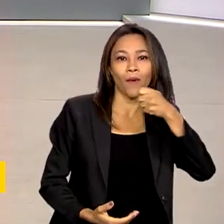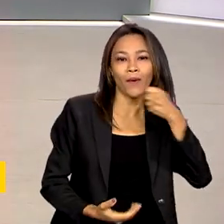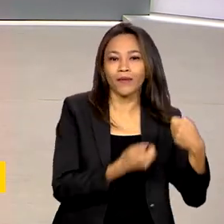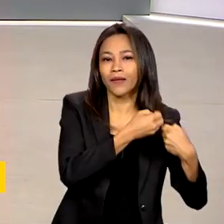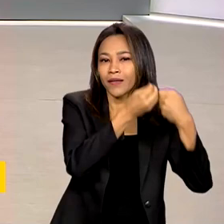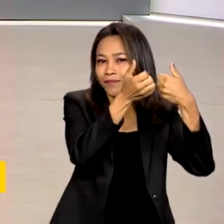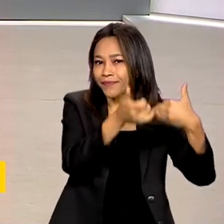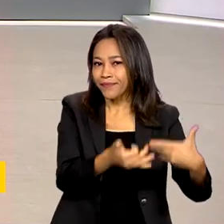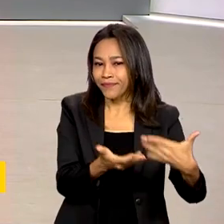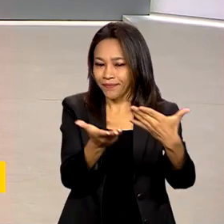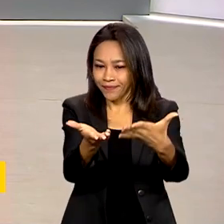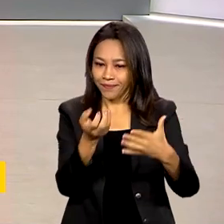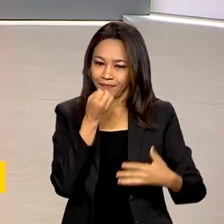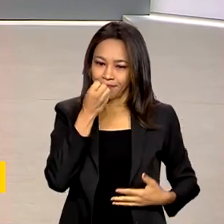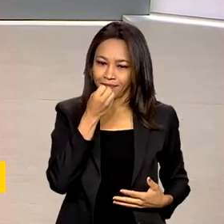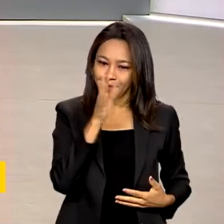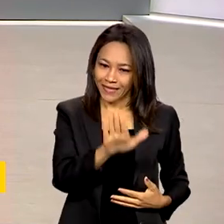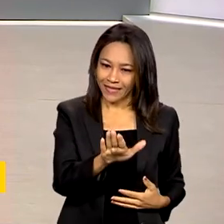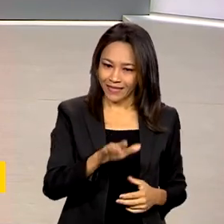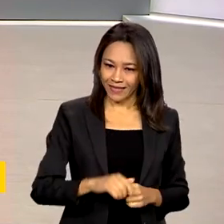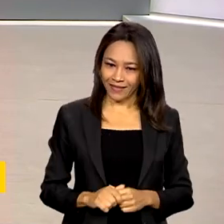para a gente. Boa tarde, Gabriela.